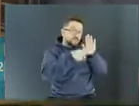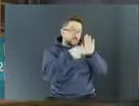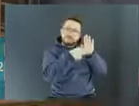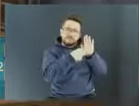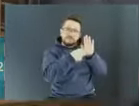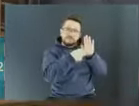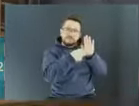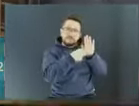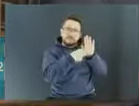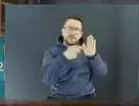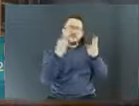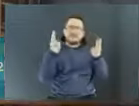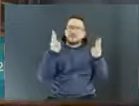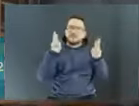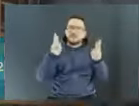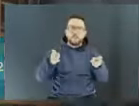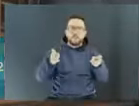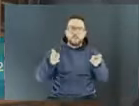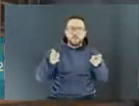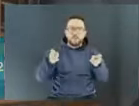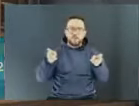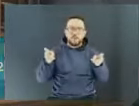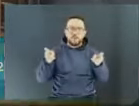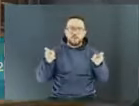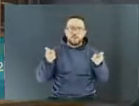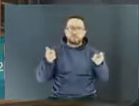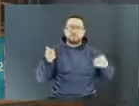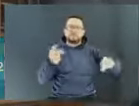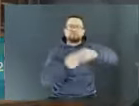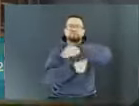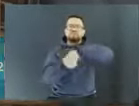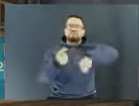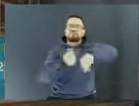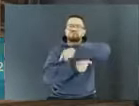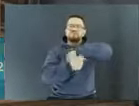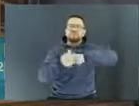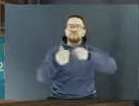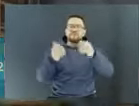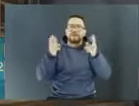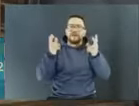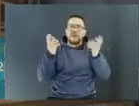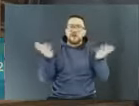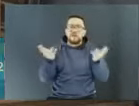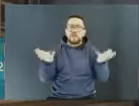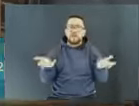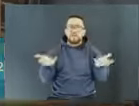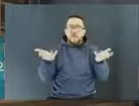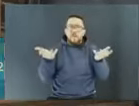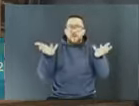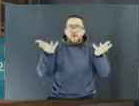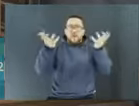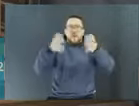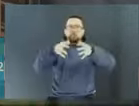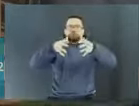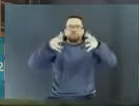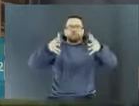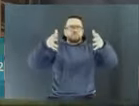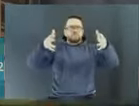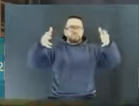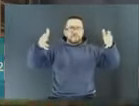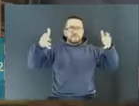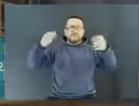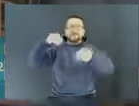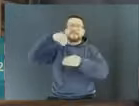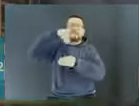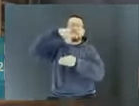o funcionamento dos mercados autônomos. Esses que estão surgindo e que ganharam muita força durante a pandemia nos condomínios. Eles também